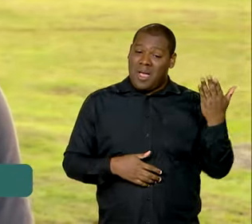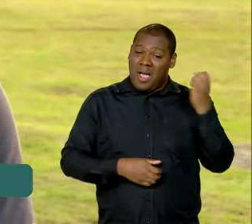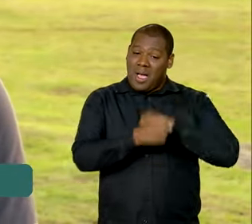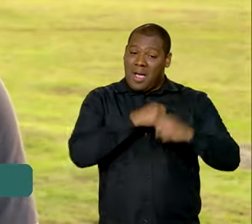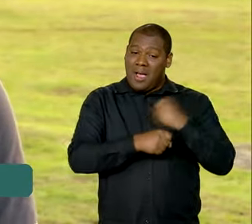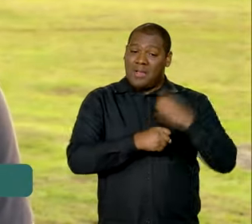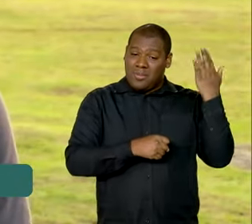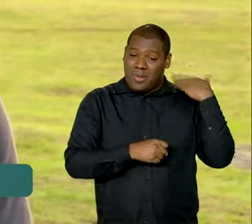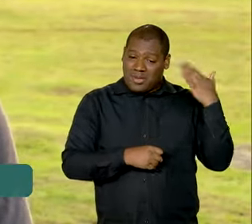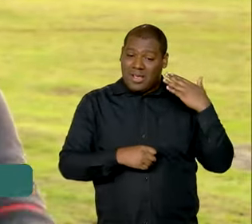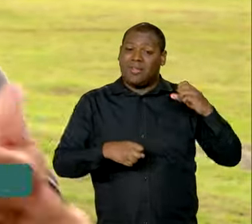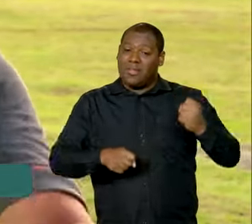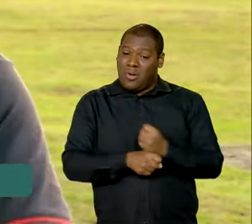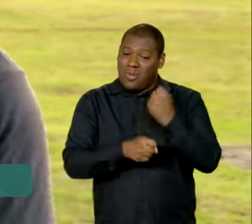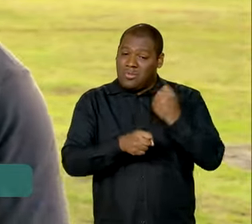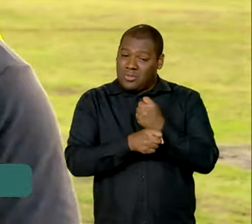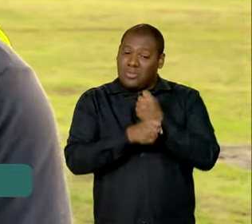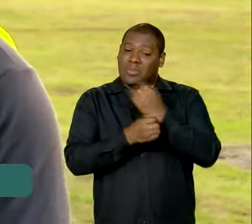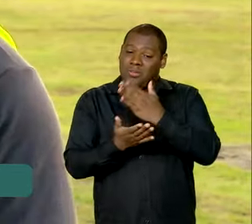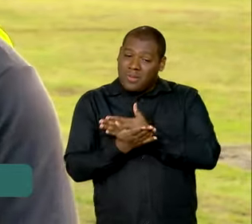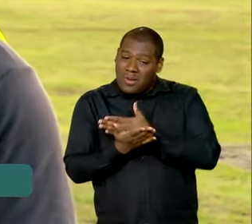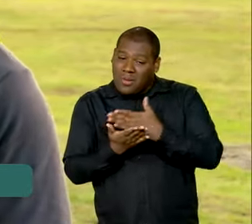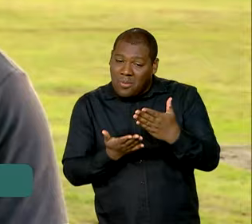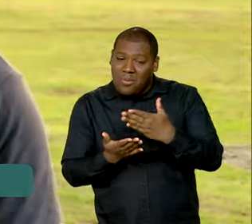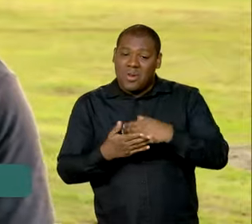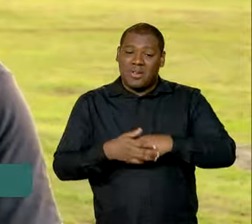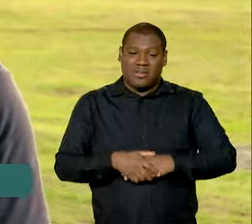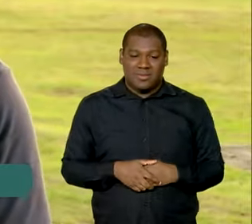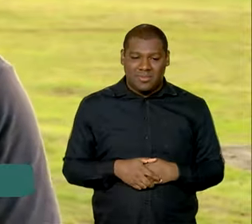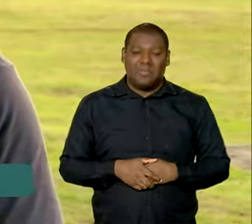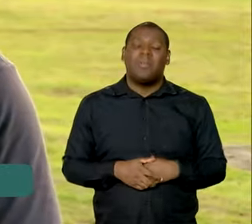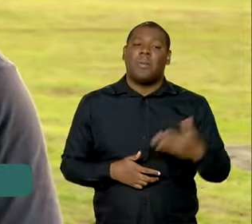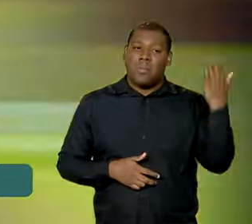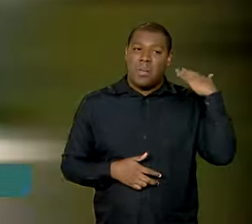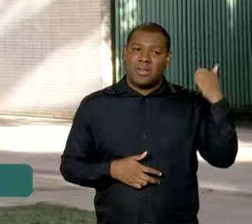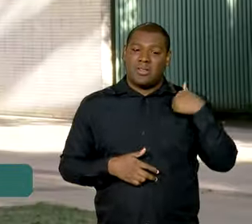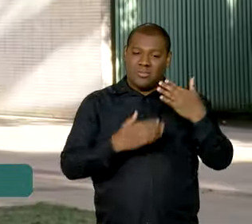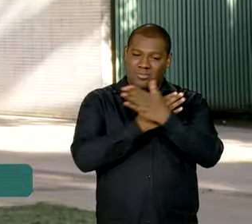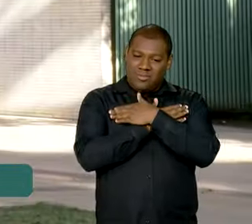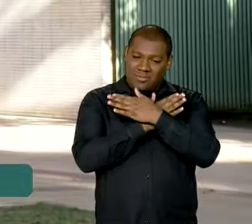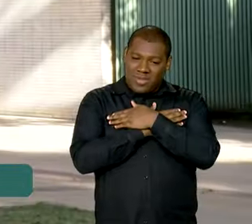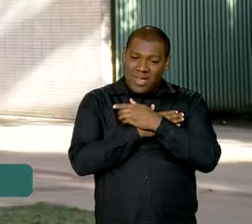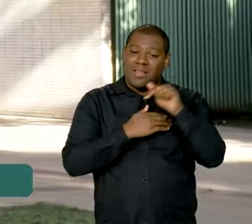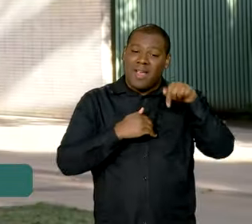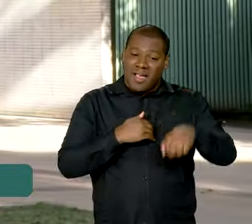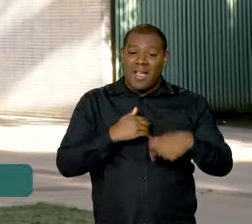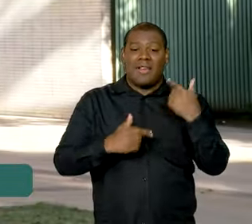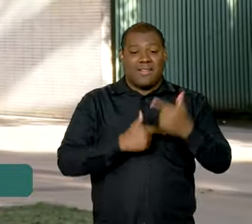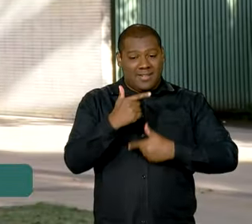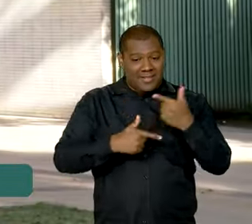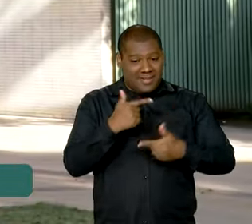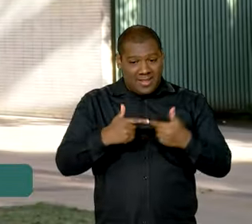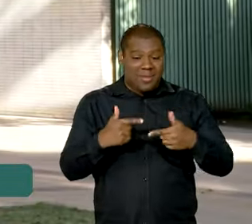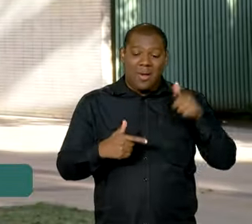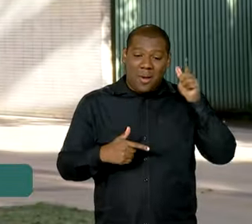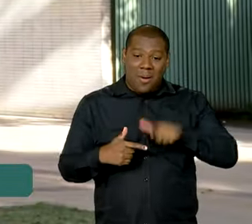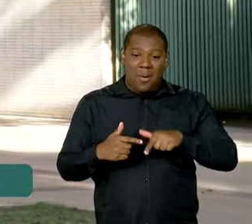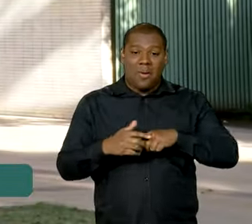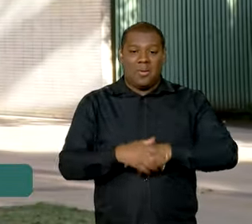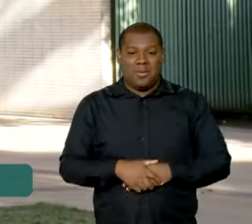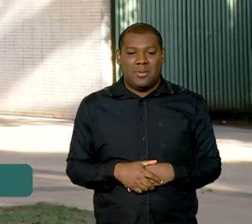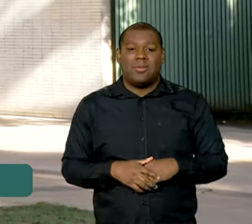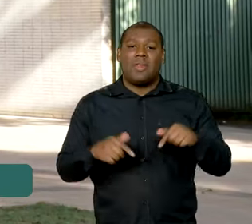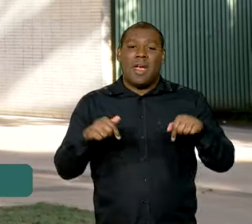é o Block 7. E aí eu estava desempregado lá, e aí consegui esse trabalho aqui. E o Brasil retomou a produção de